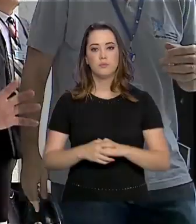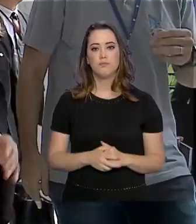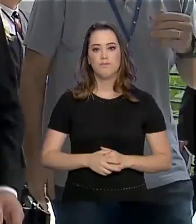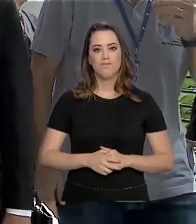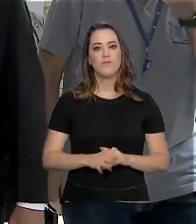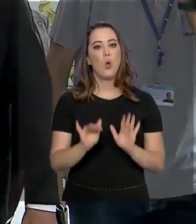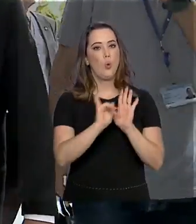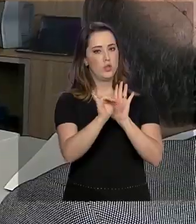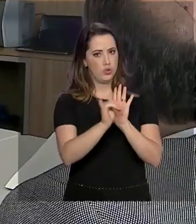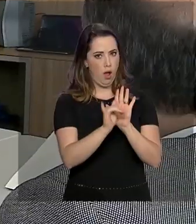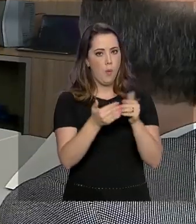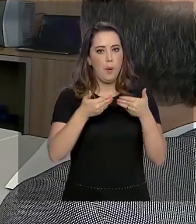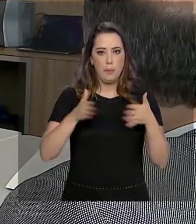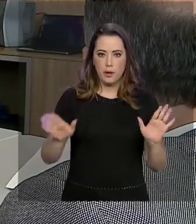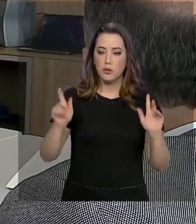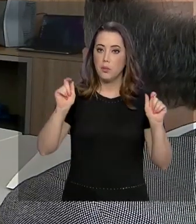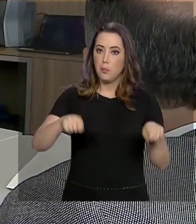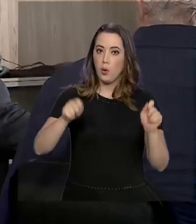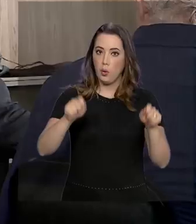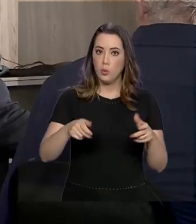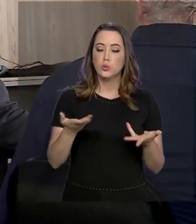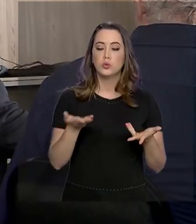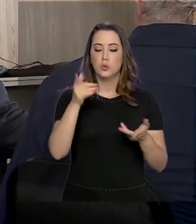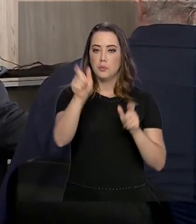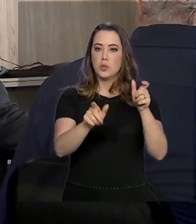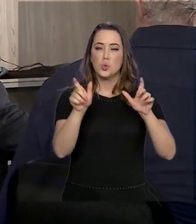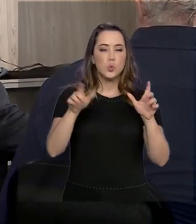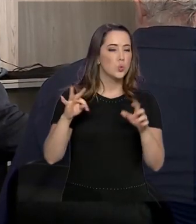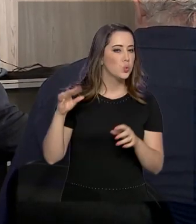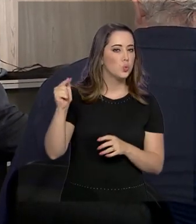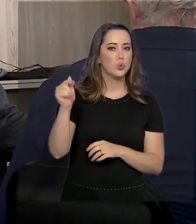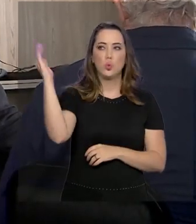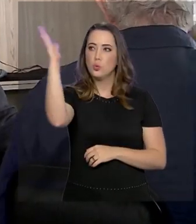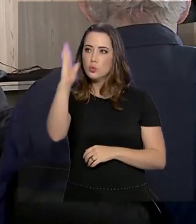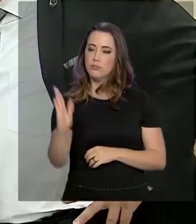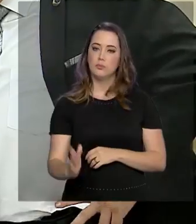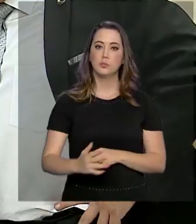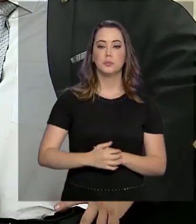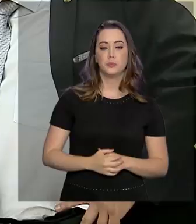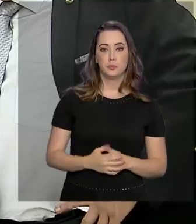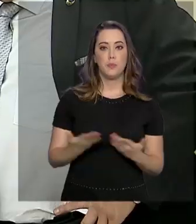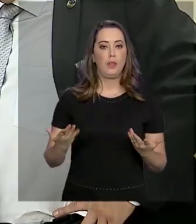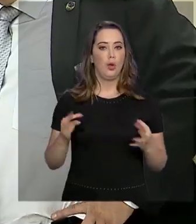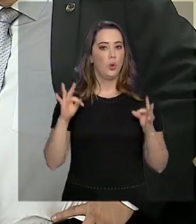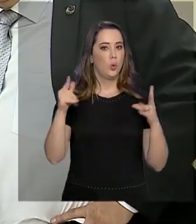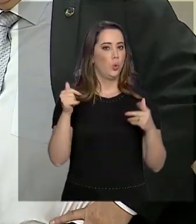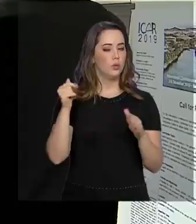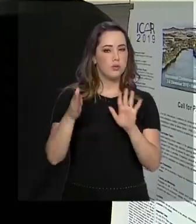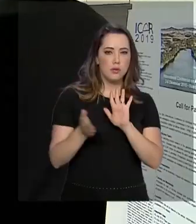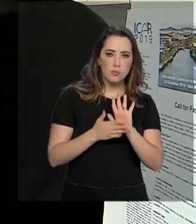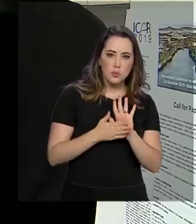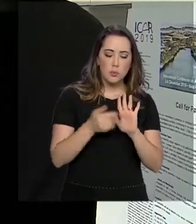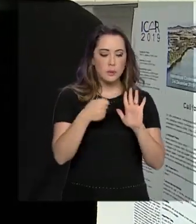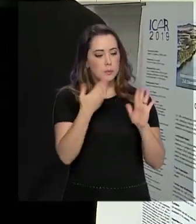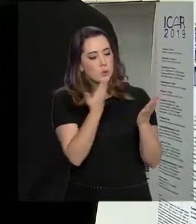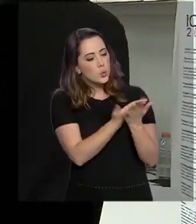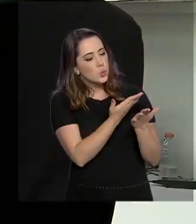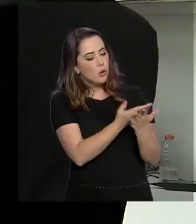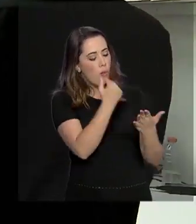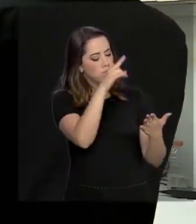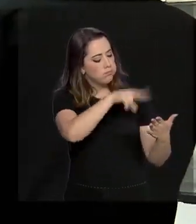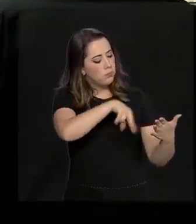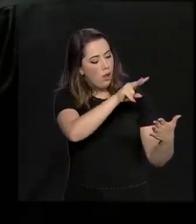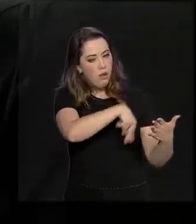pública está aberta e podem participar estudantes de todas as partes do país. Todas as propostas serão analisadas